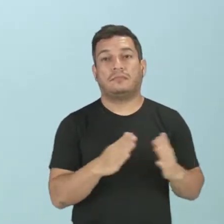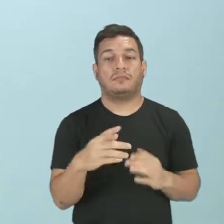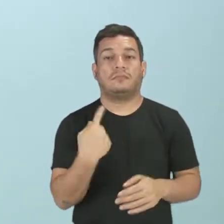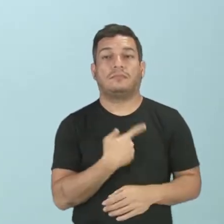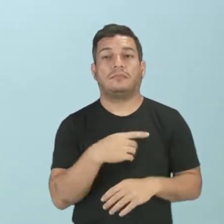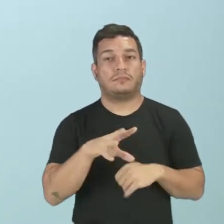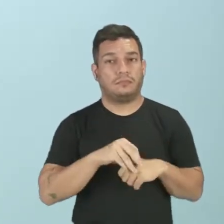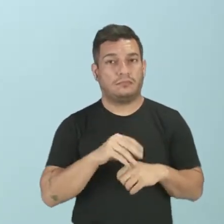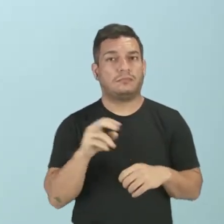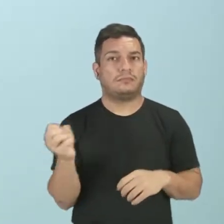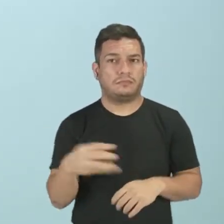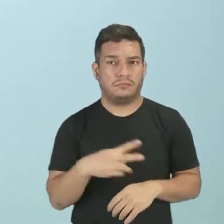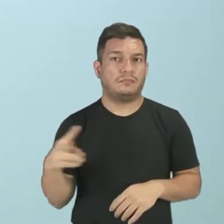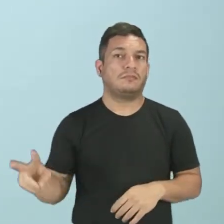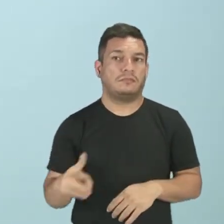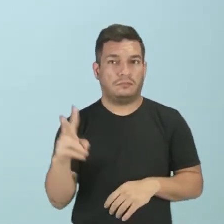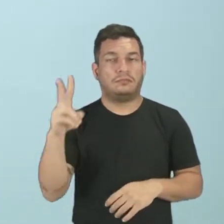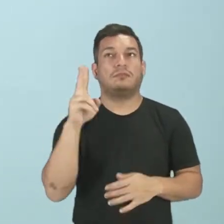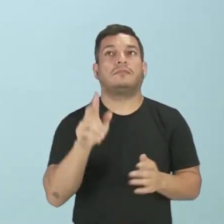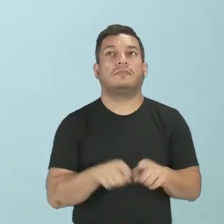vamos adquirindo novos valores.